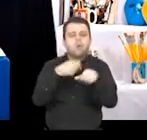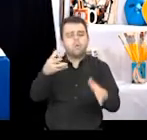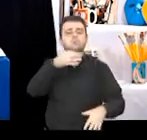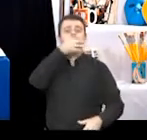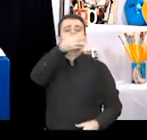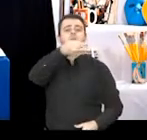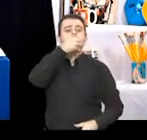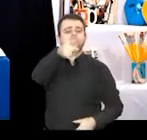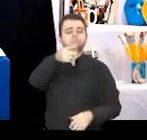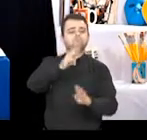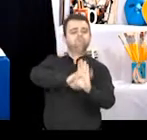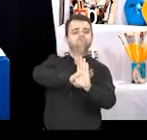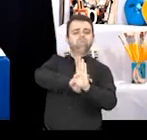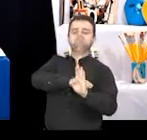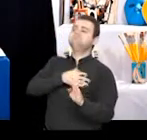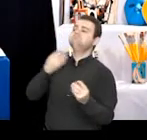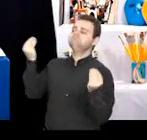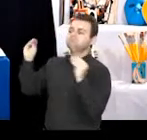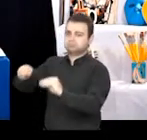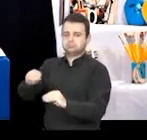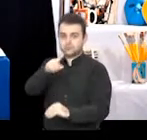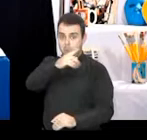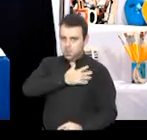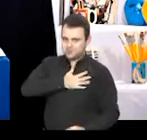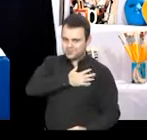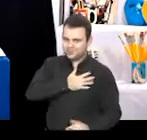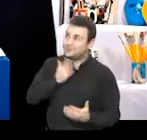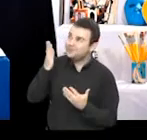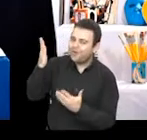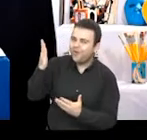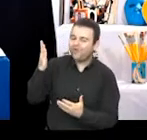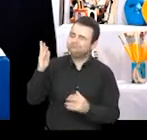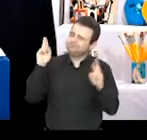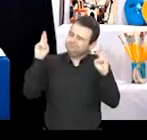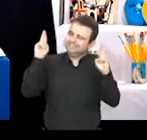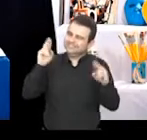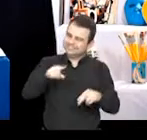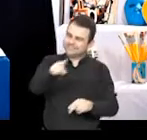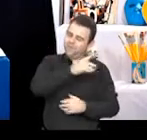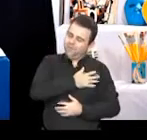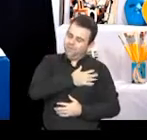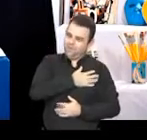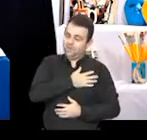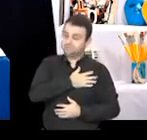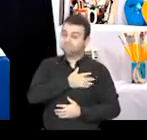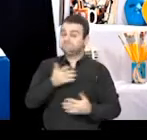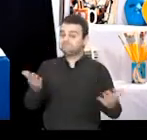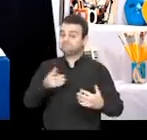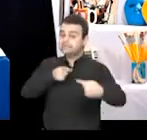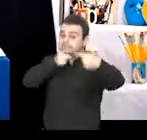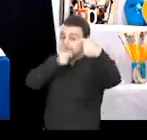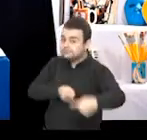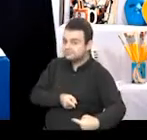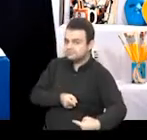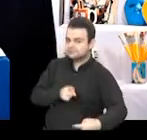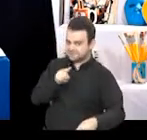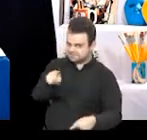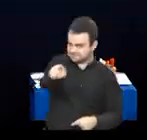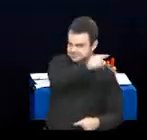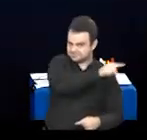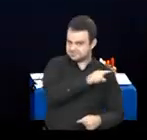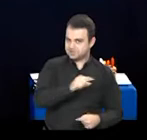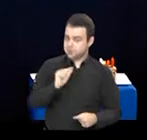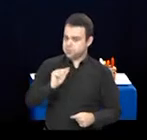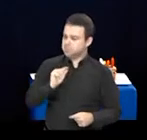que você quer atribuir à sua releitura. Gostaram da proposta de hoje? Espero que sim! E o meu desafio é que vocês